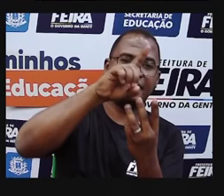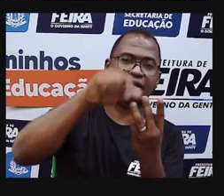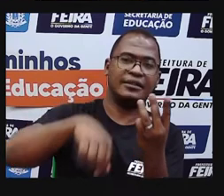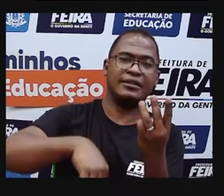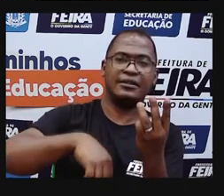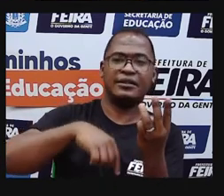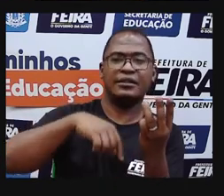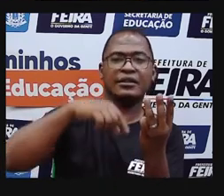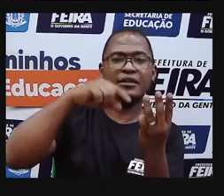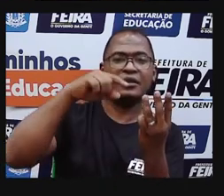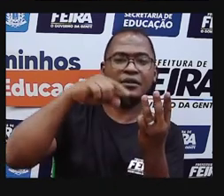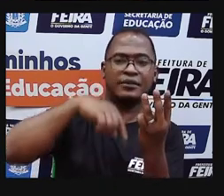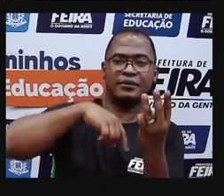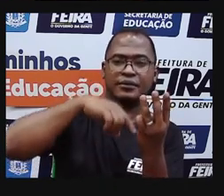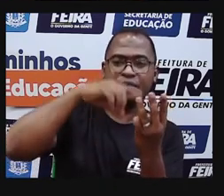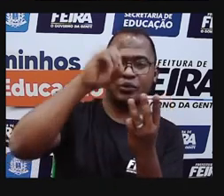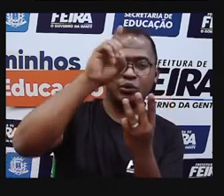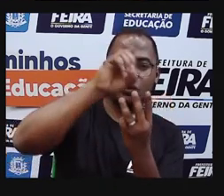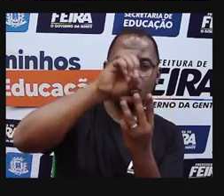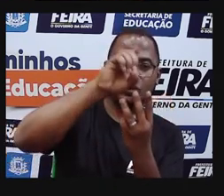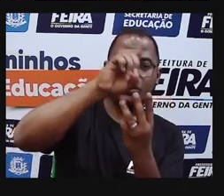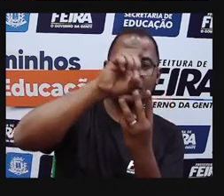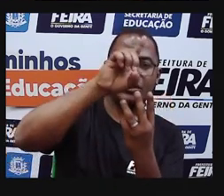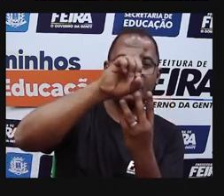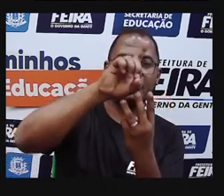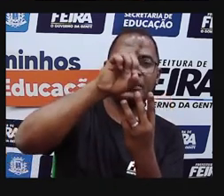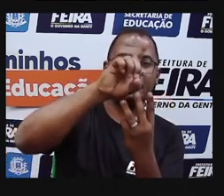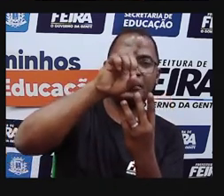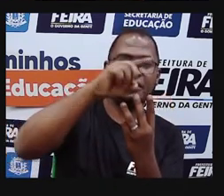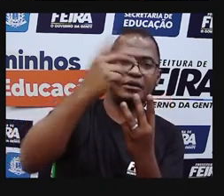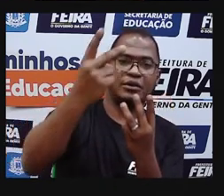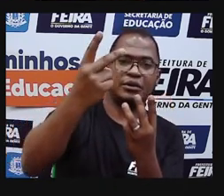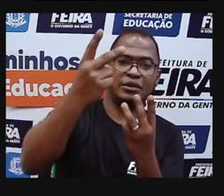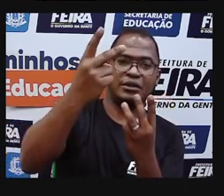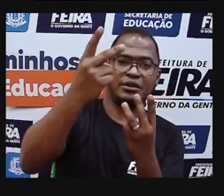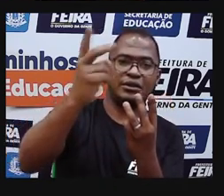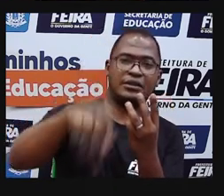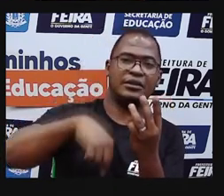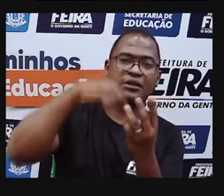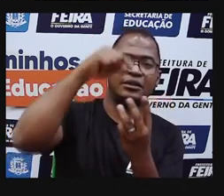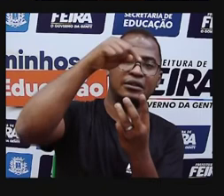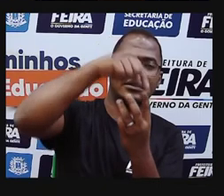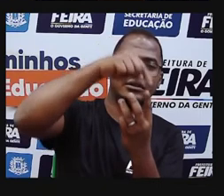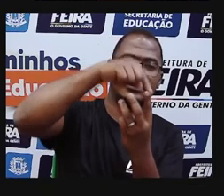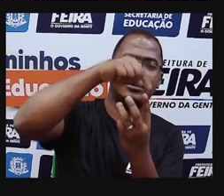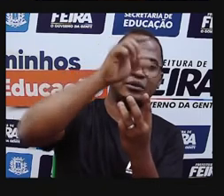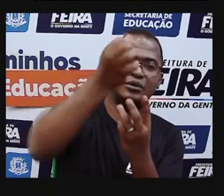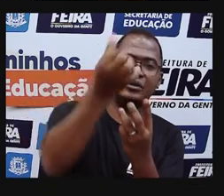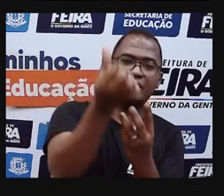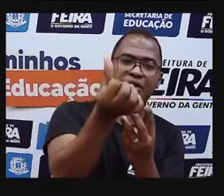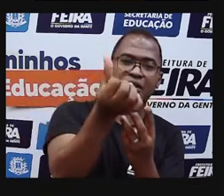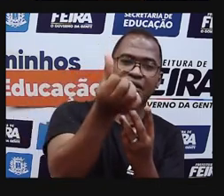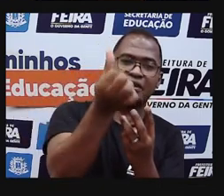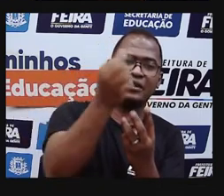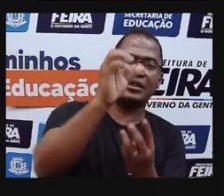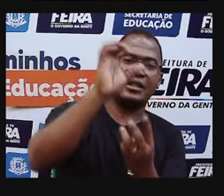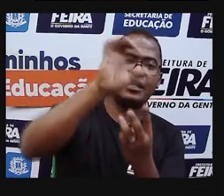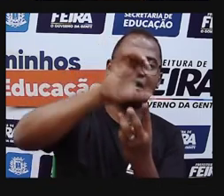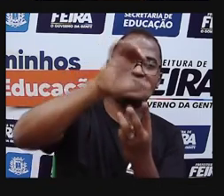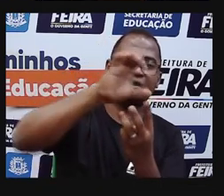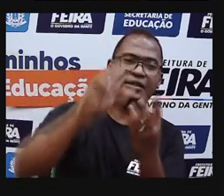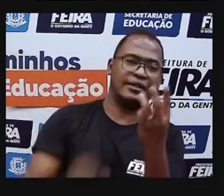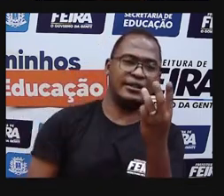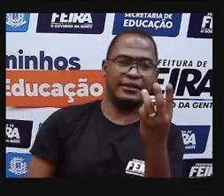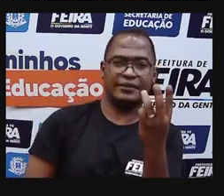três. O dois é o vinte. Então, eu tenho duas dezenas. E o seis, a centena.